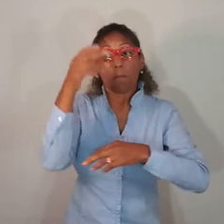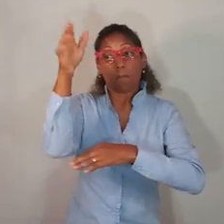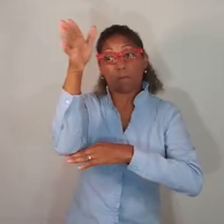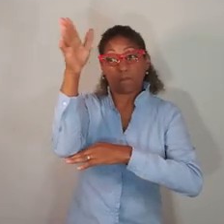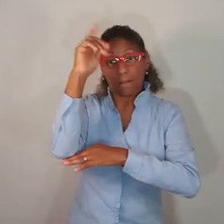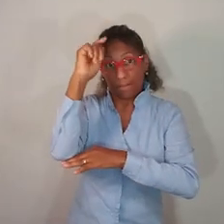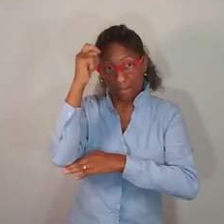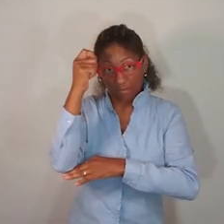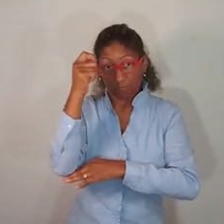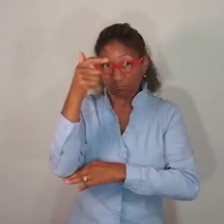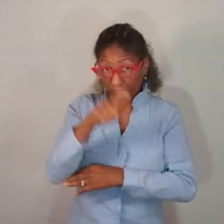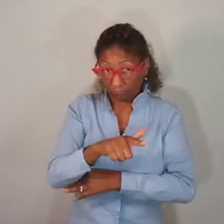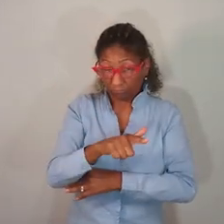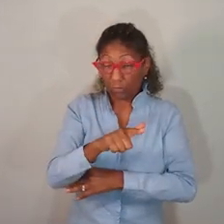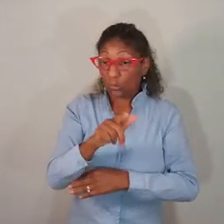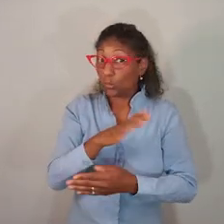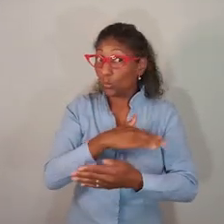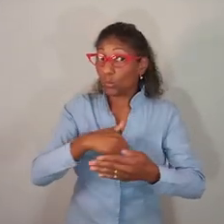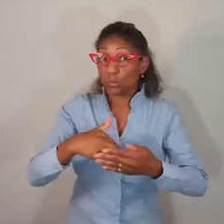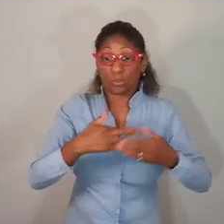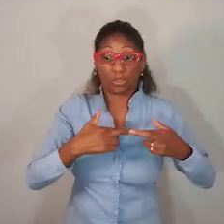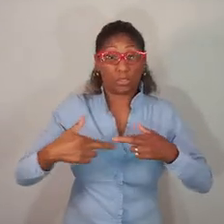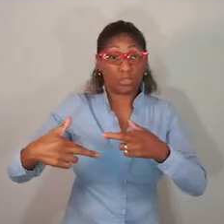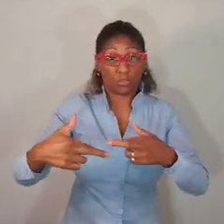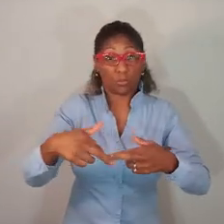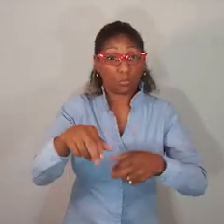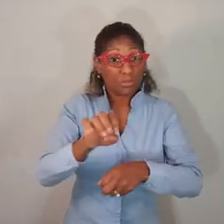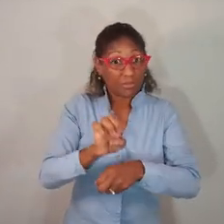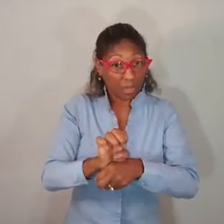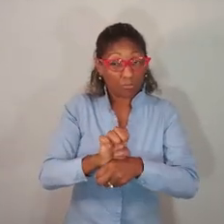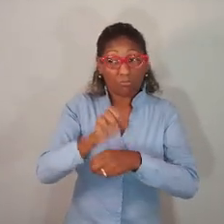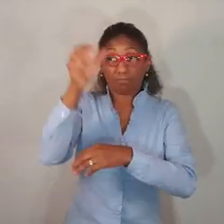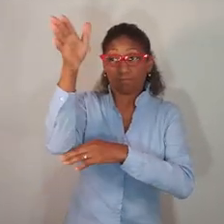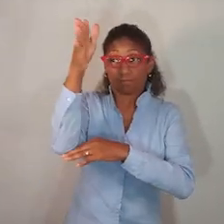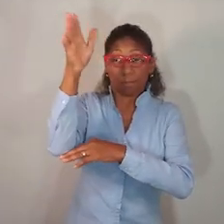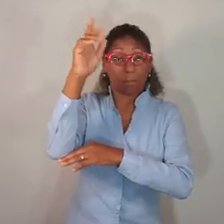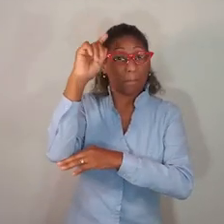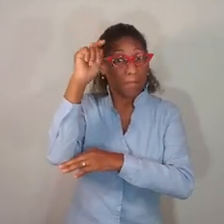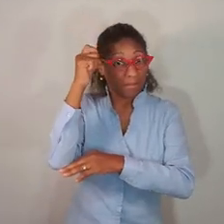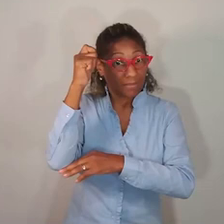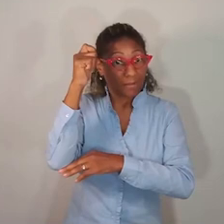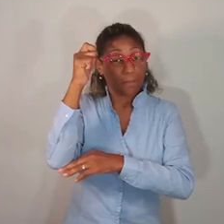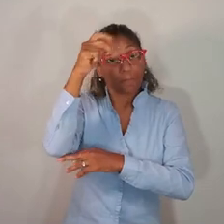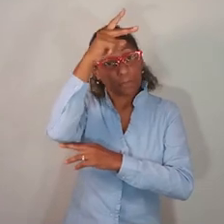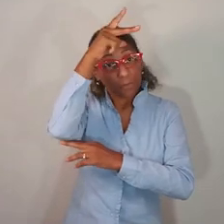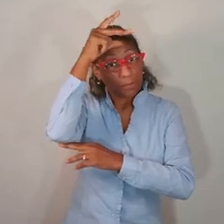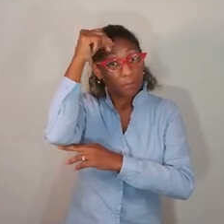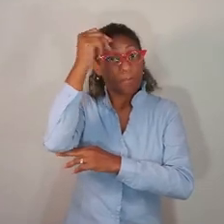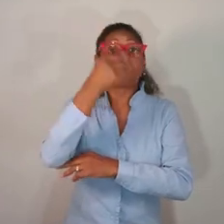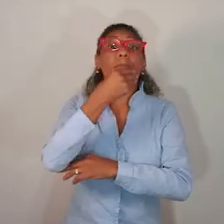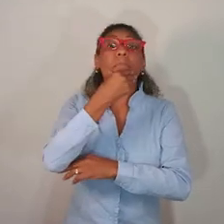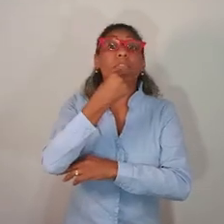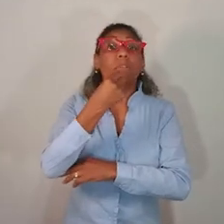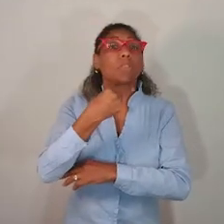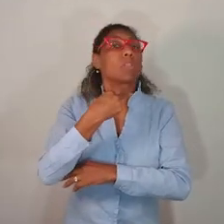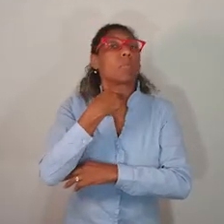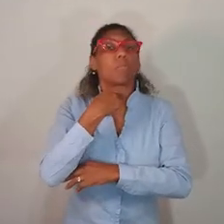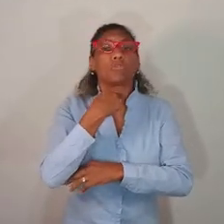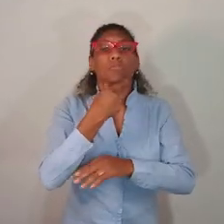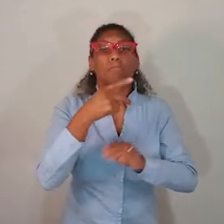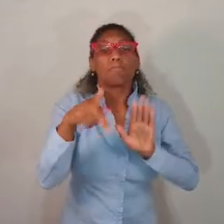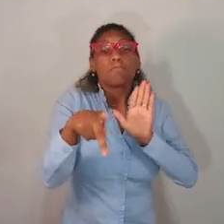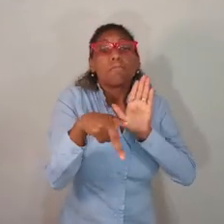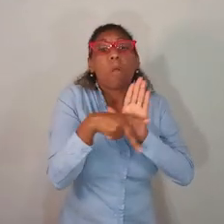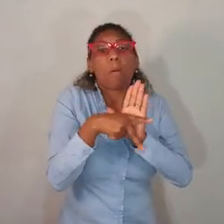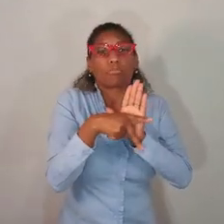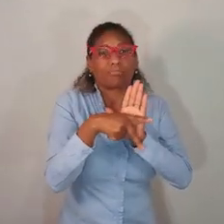Repetindo, todas as regiões do Estado estão em bandeira preta e os prefeitos não podem aplicar regras mais brandas,